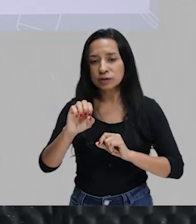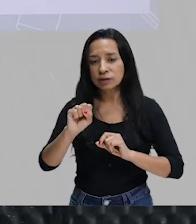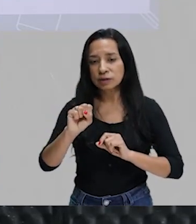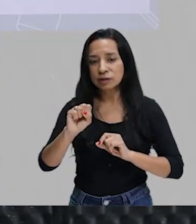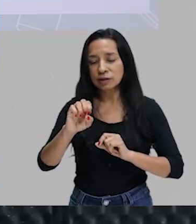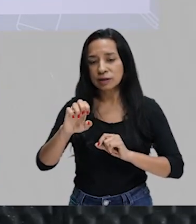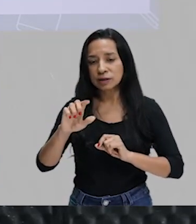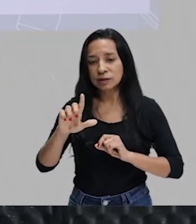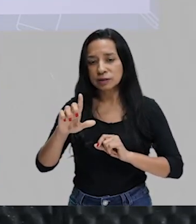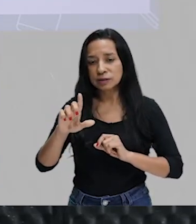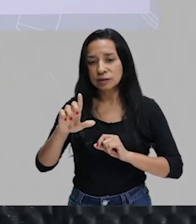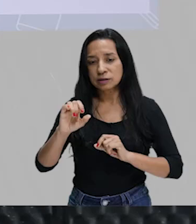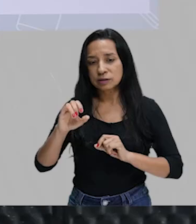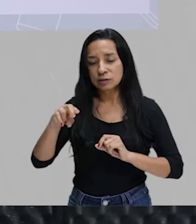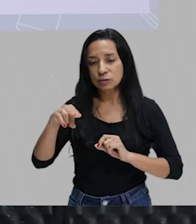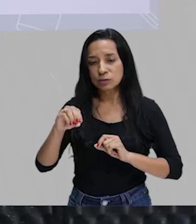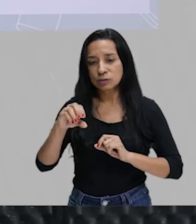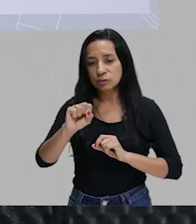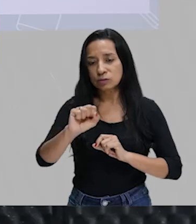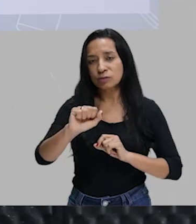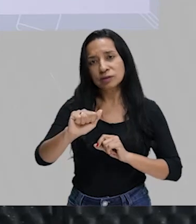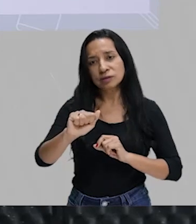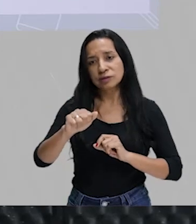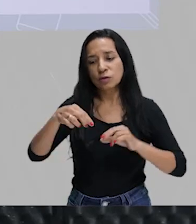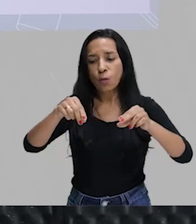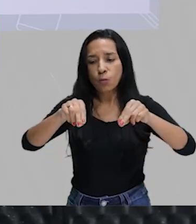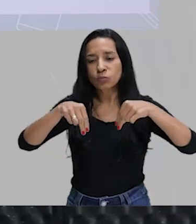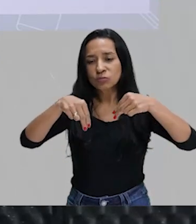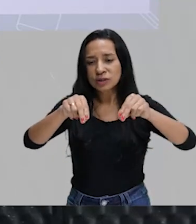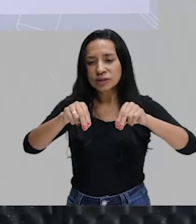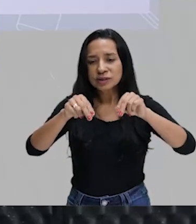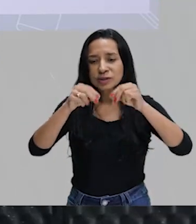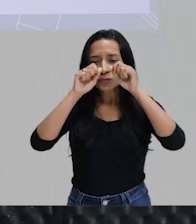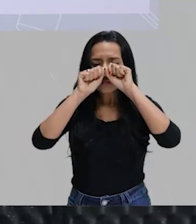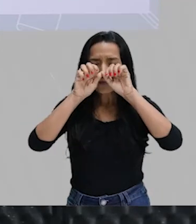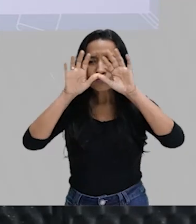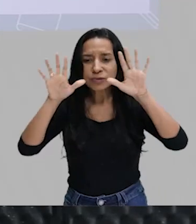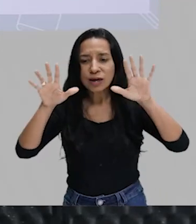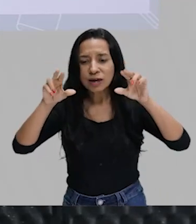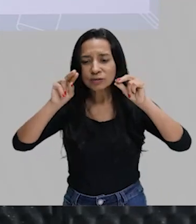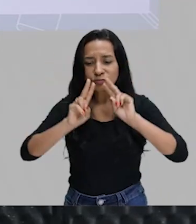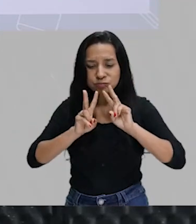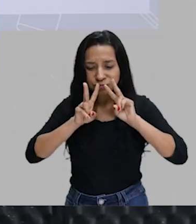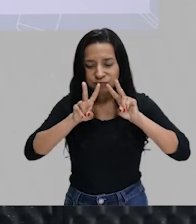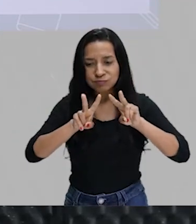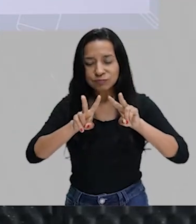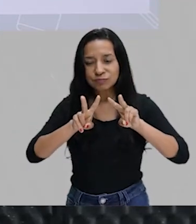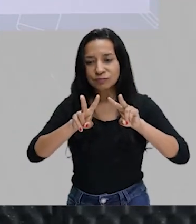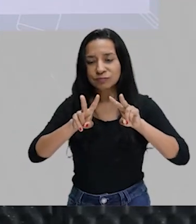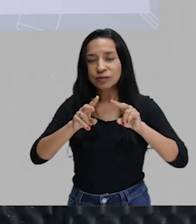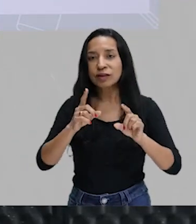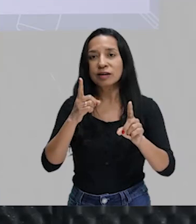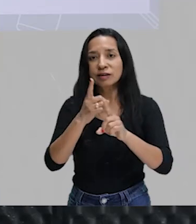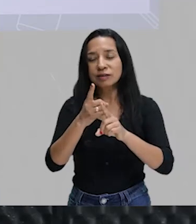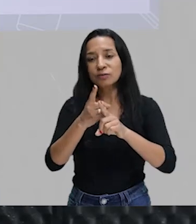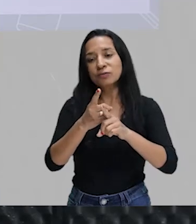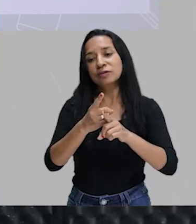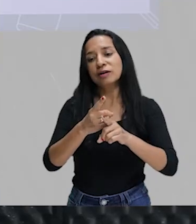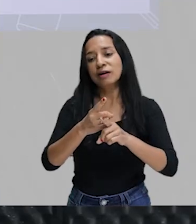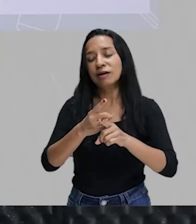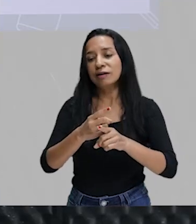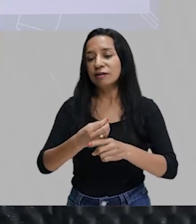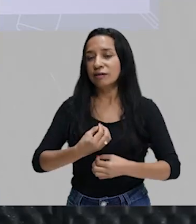Muscelinosa vem de musselinho, que é um tecido transparente. Como eu já disse, você vai encontrar muito em poemas